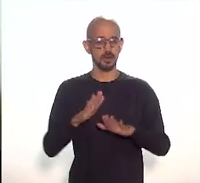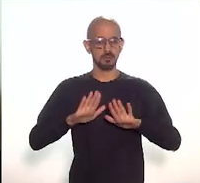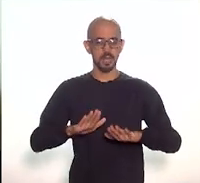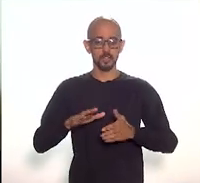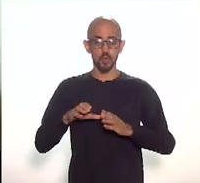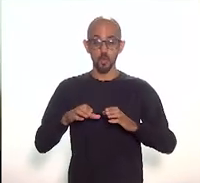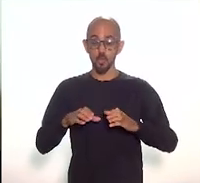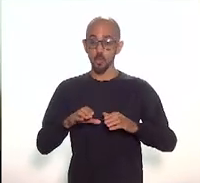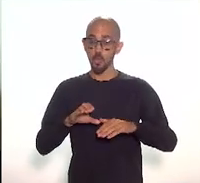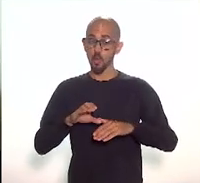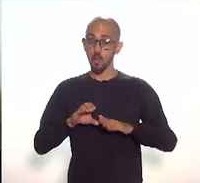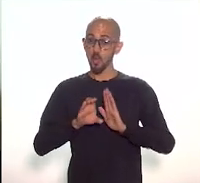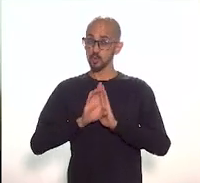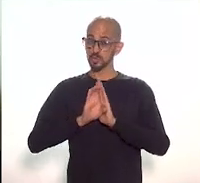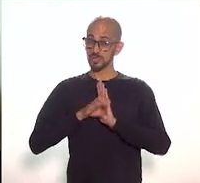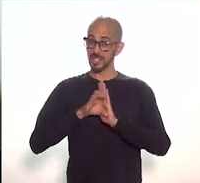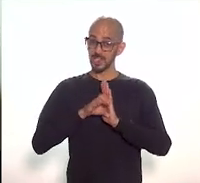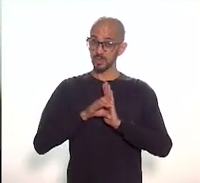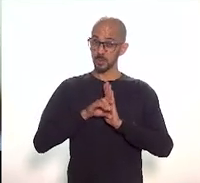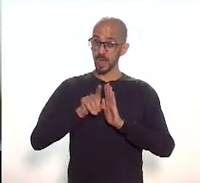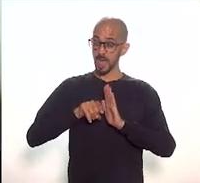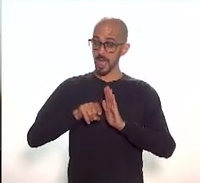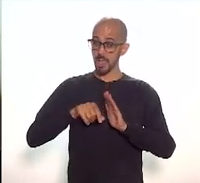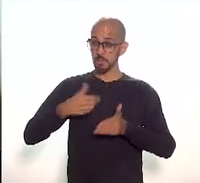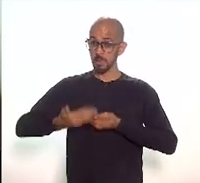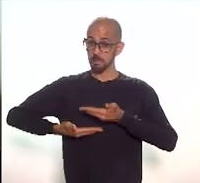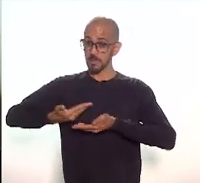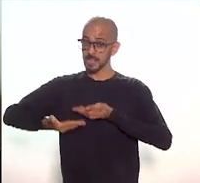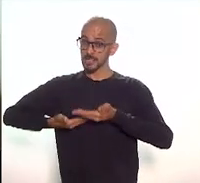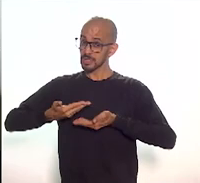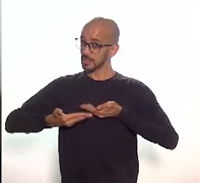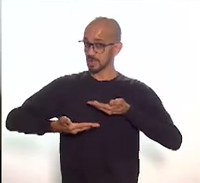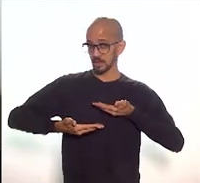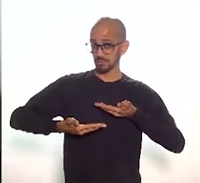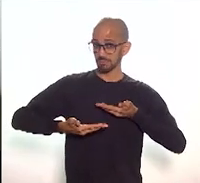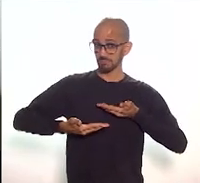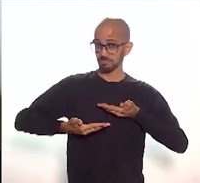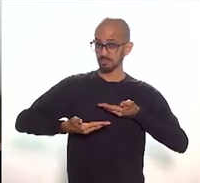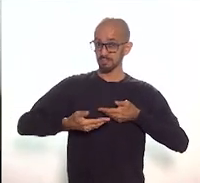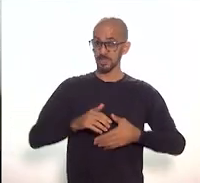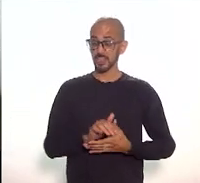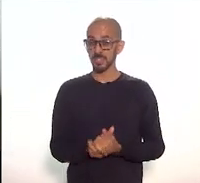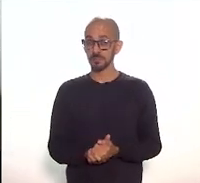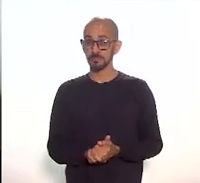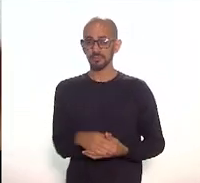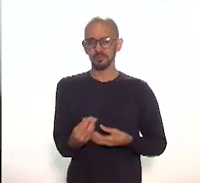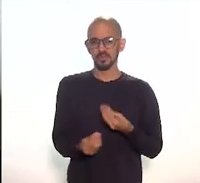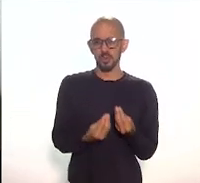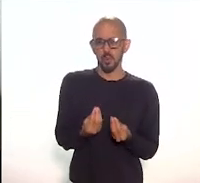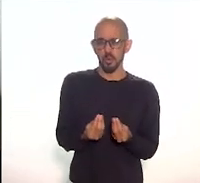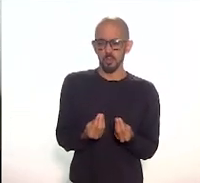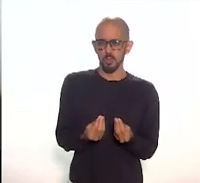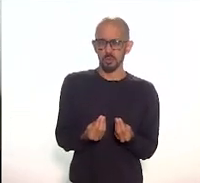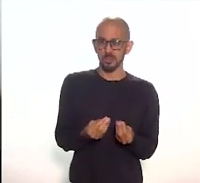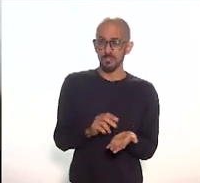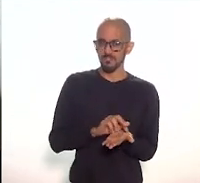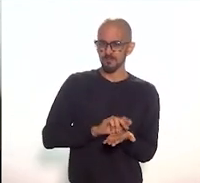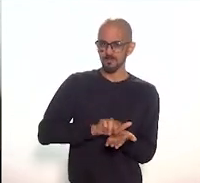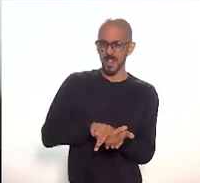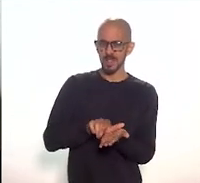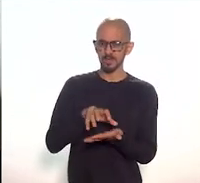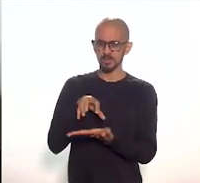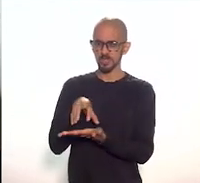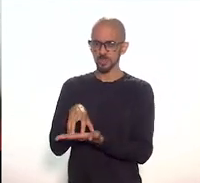fundamental é que seja uma parceria, uma parceria dos diversos segmentos públicos,